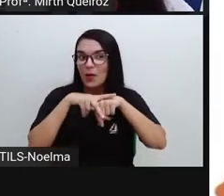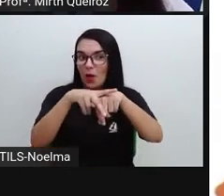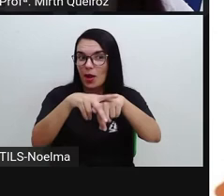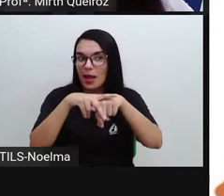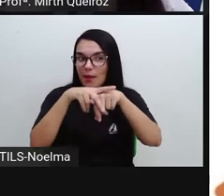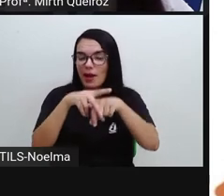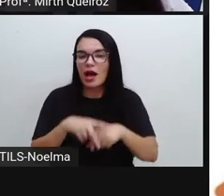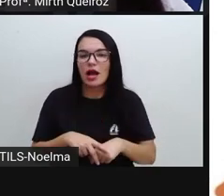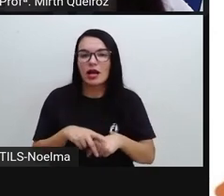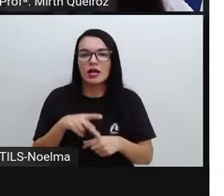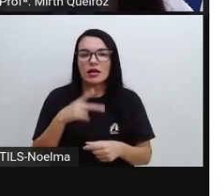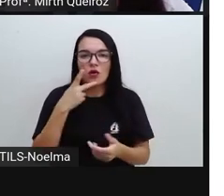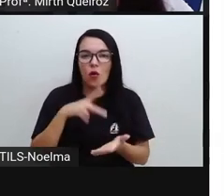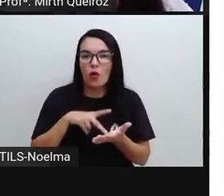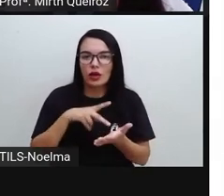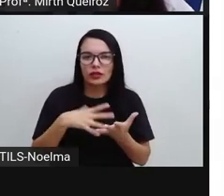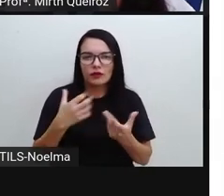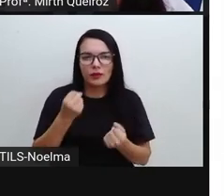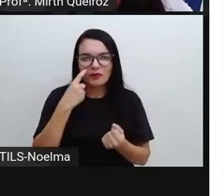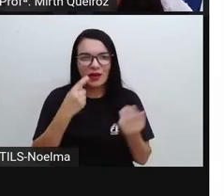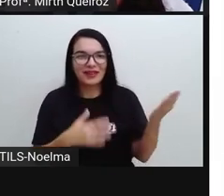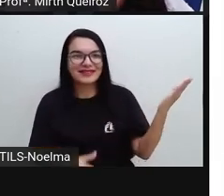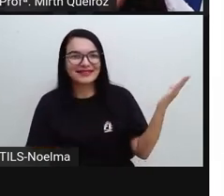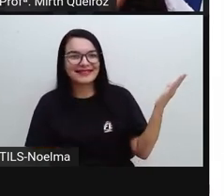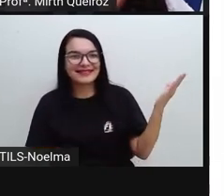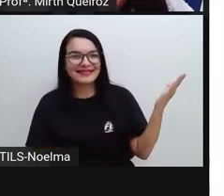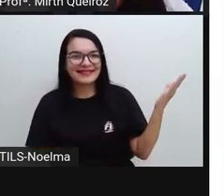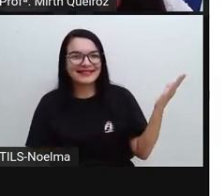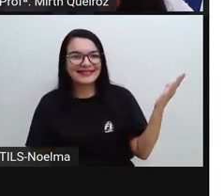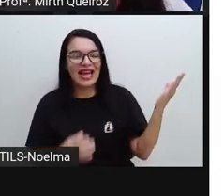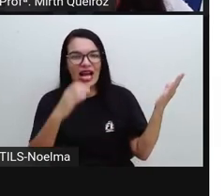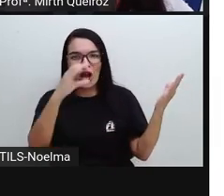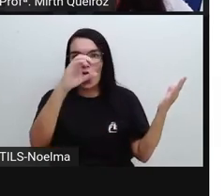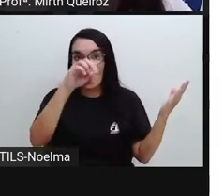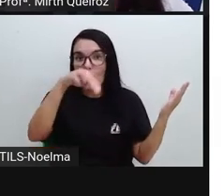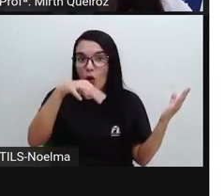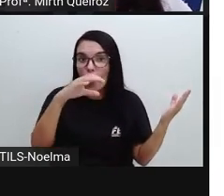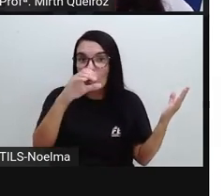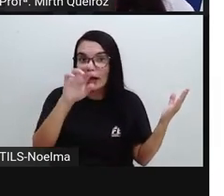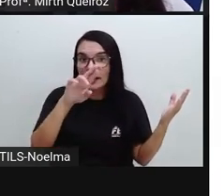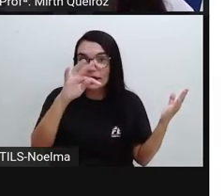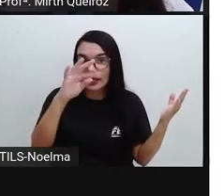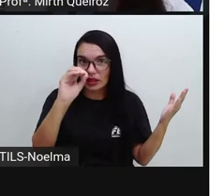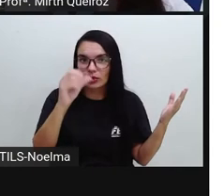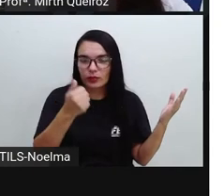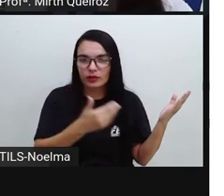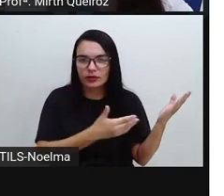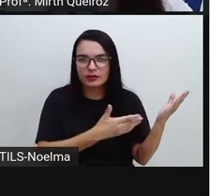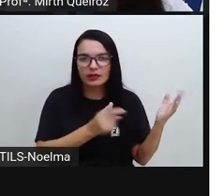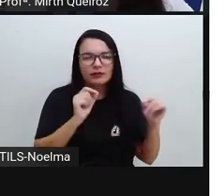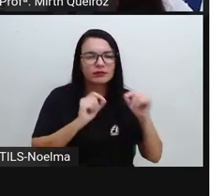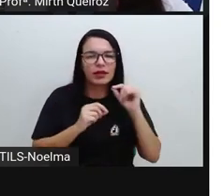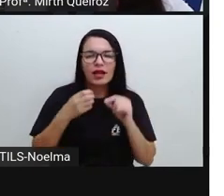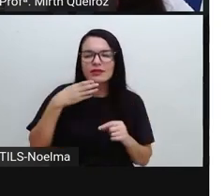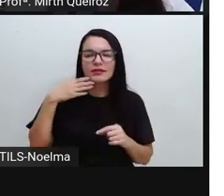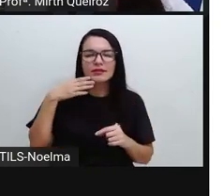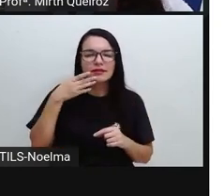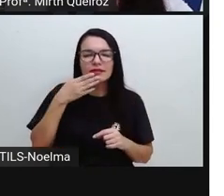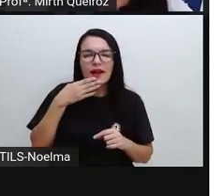concreto. Vamos ver alguns? Aqui nós temos mais um. Olha só. Sabor da rotina.